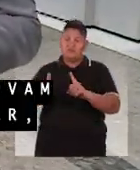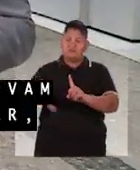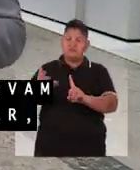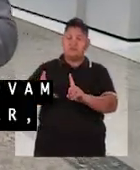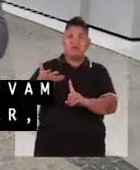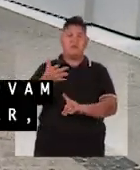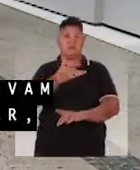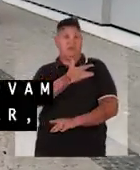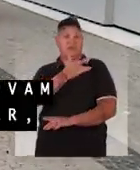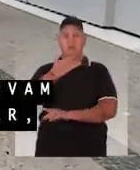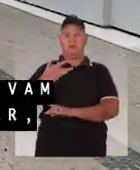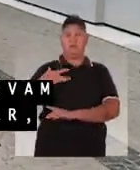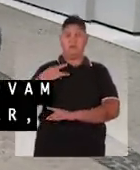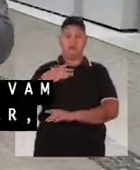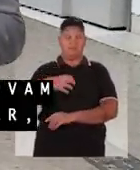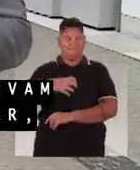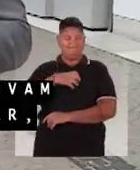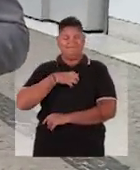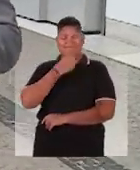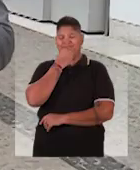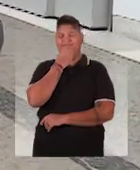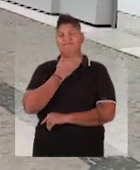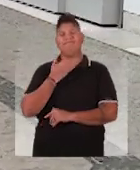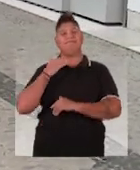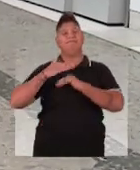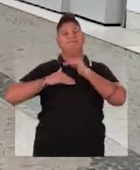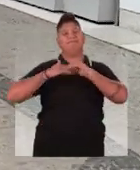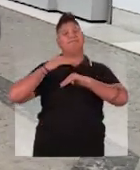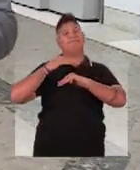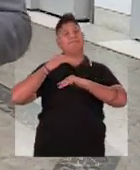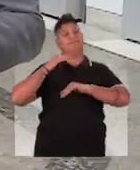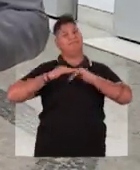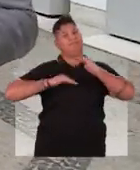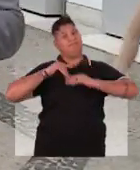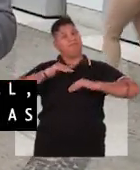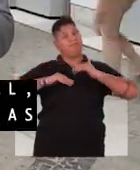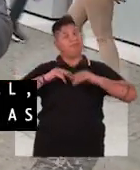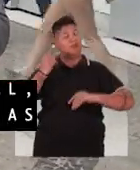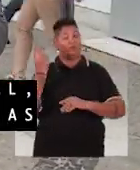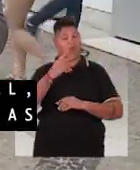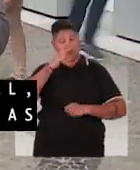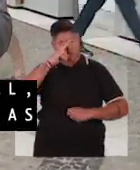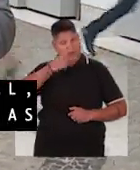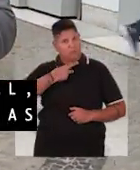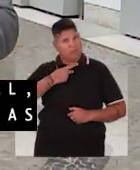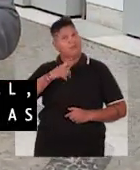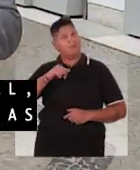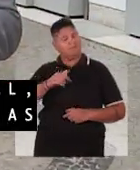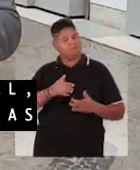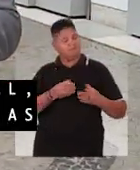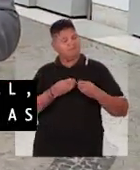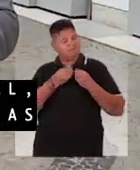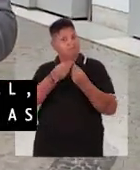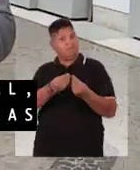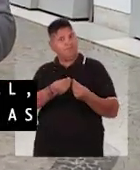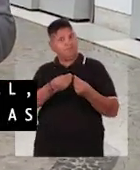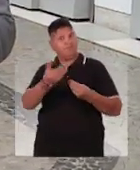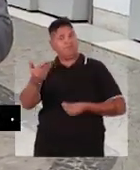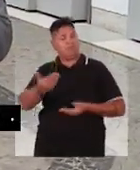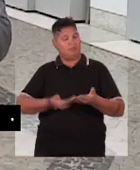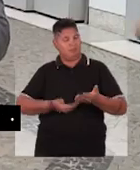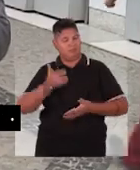Atividades que promovam a saúde, o bem-estar, o crescimento profissional e a valorização pessoal também são